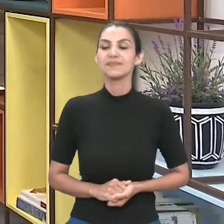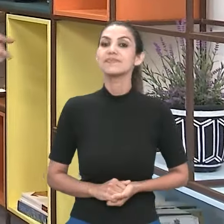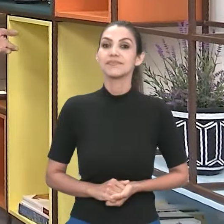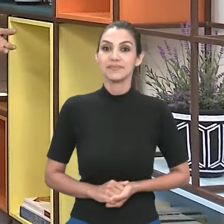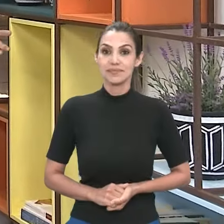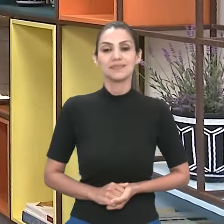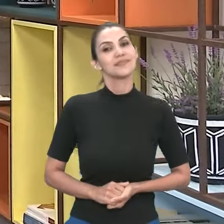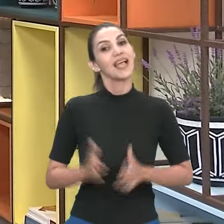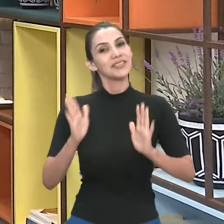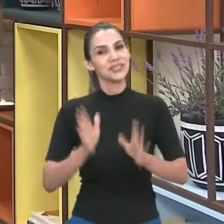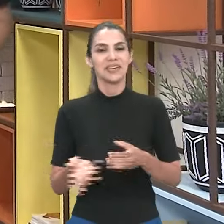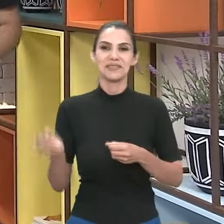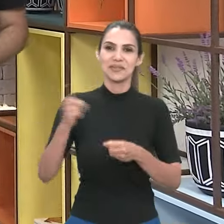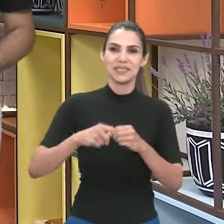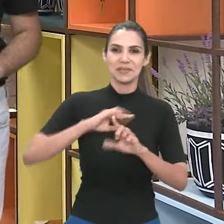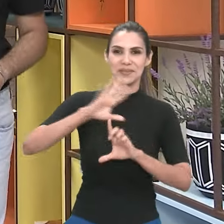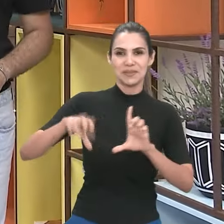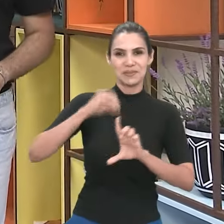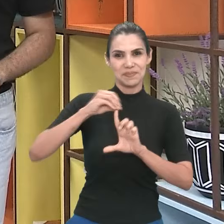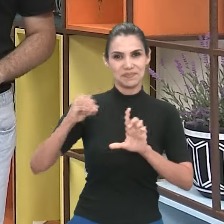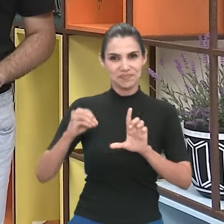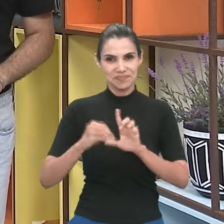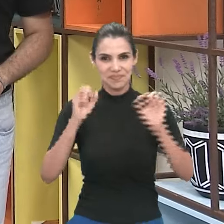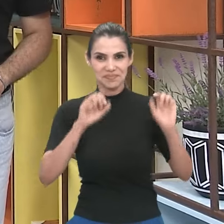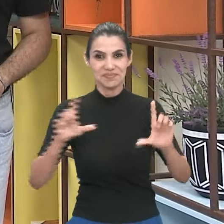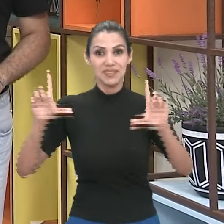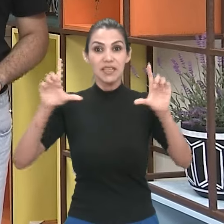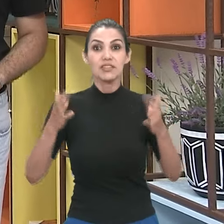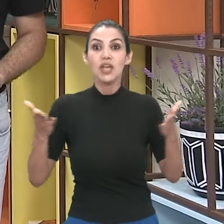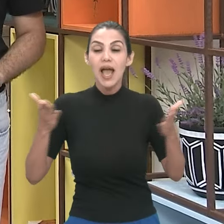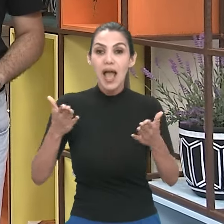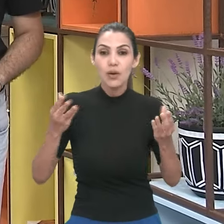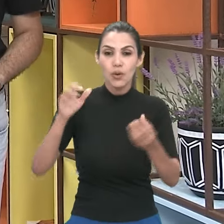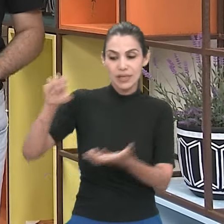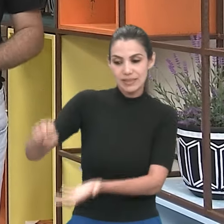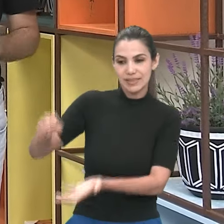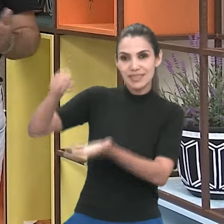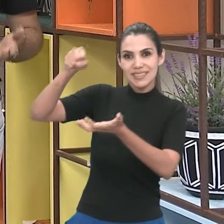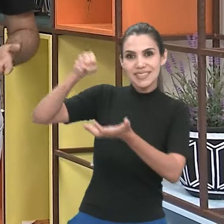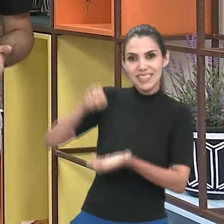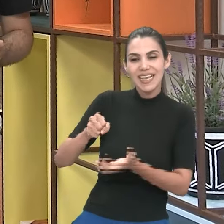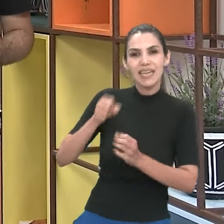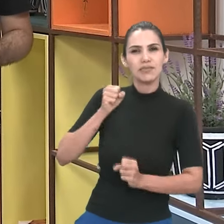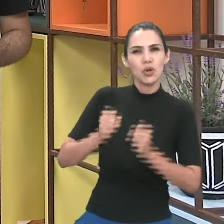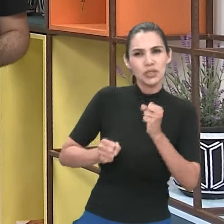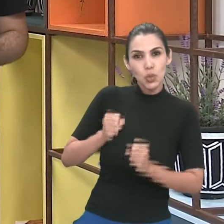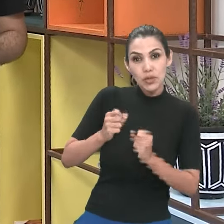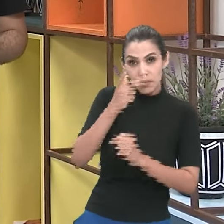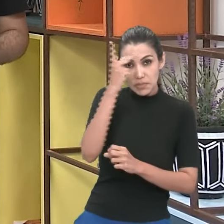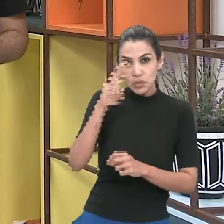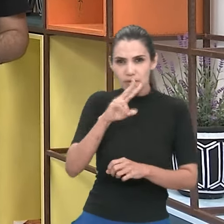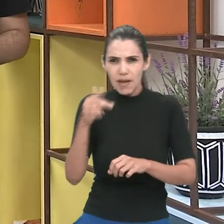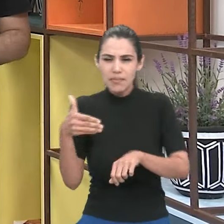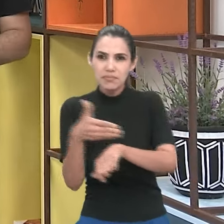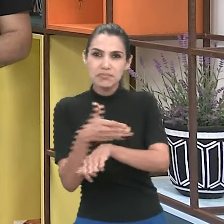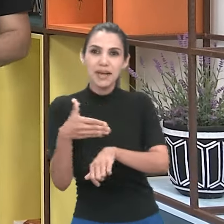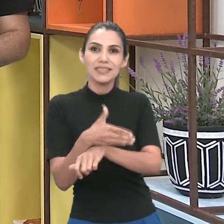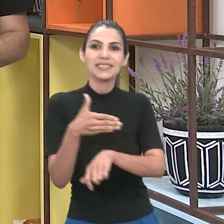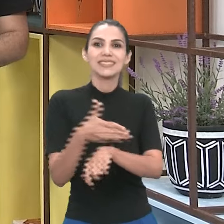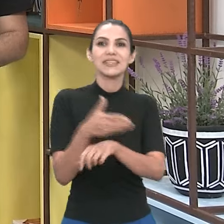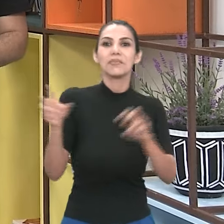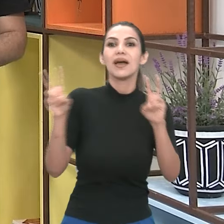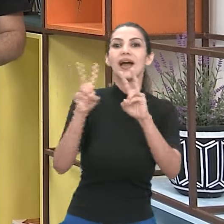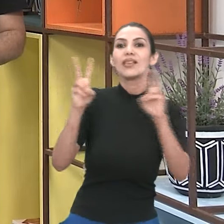Muito bem, já estamos de volta com o Mundo UFG. E agora eu te conto que a entrega do Kit Corrida, para quem vai participar do Corro Campus